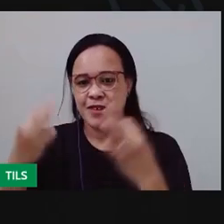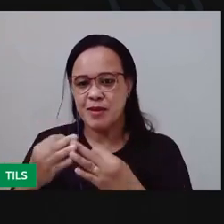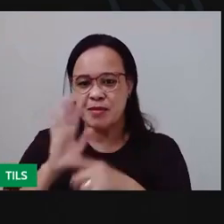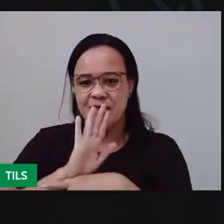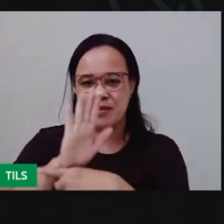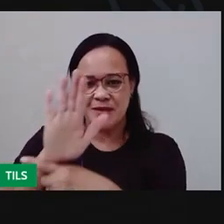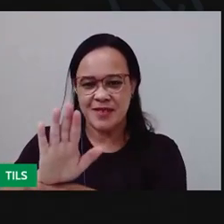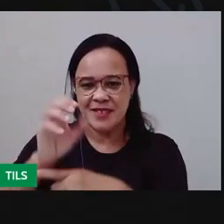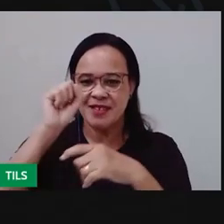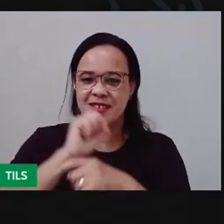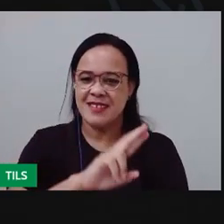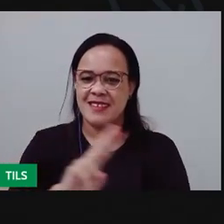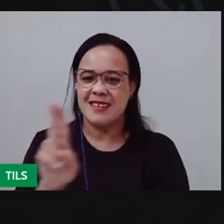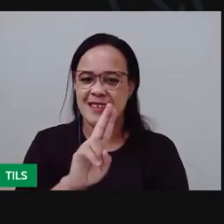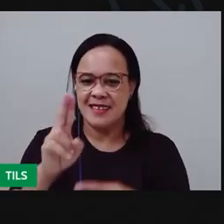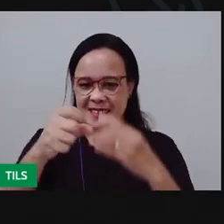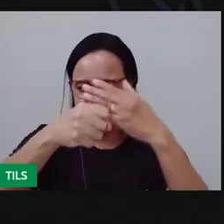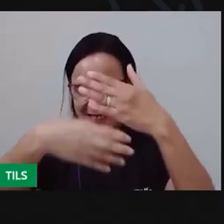ajudar.